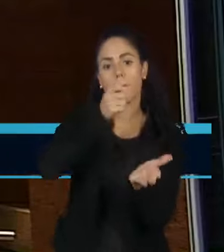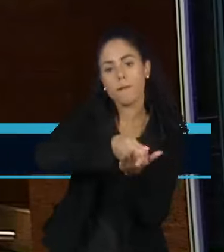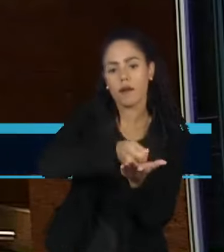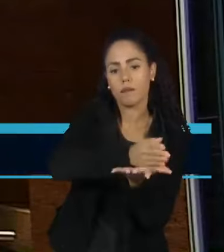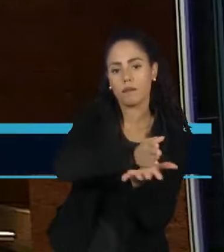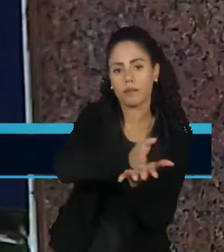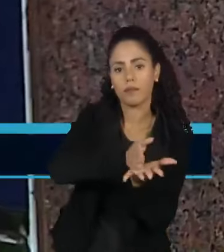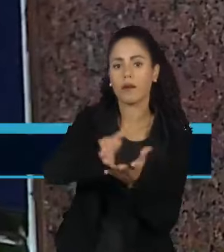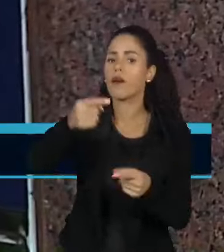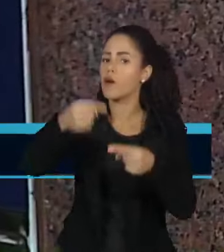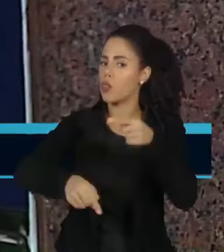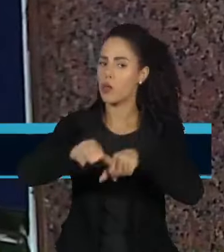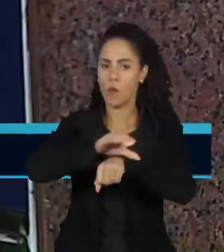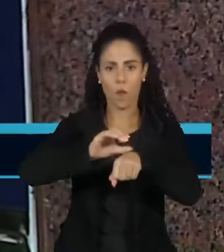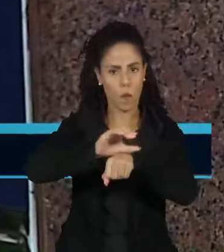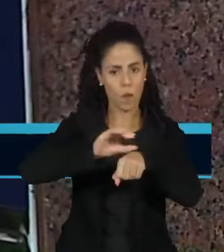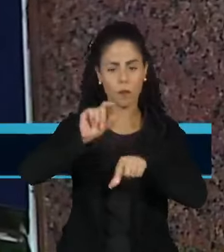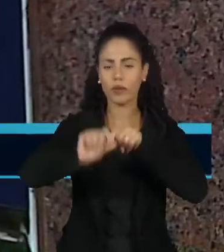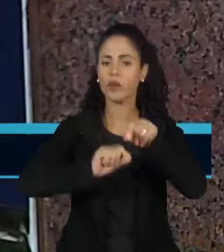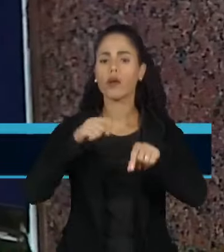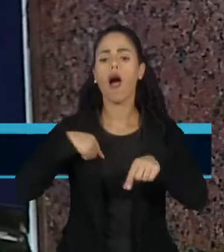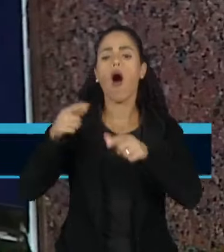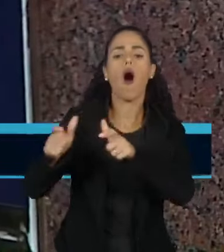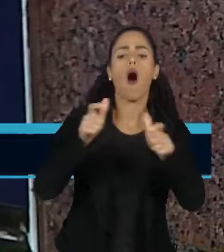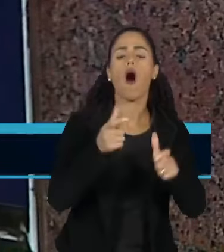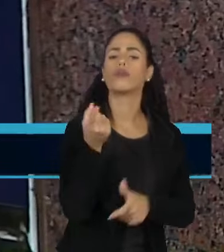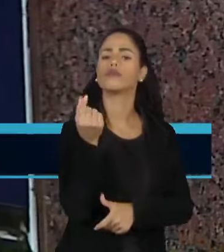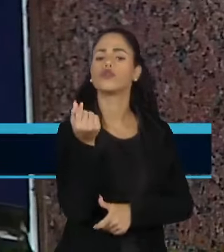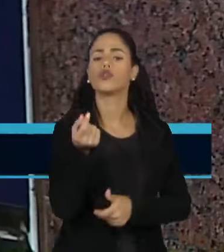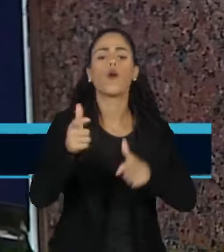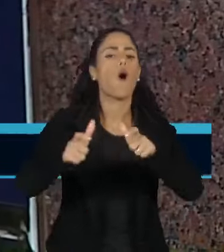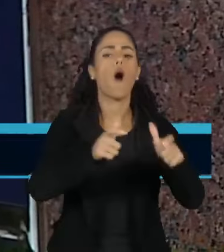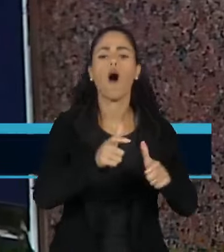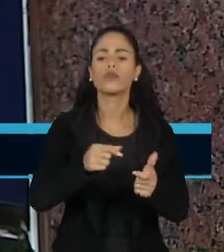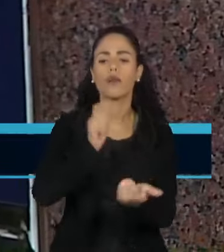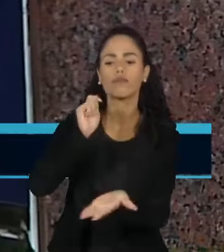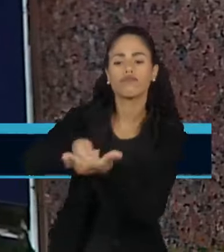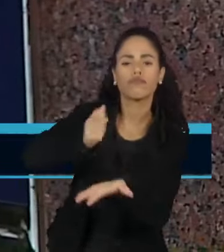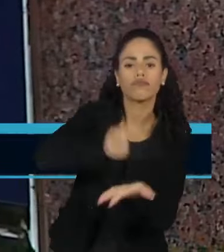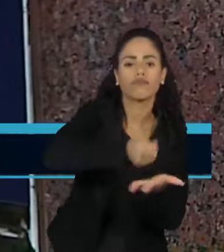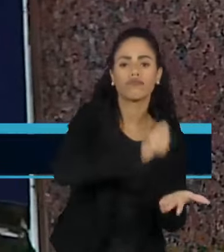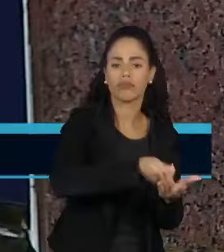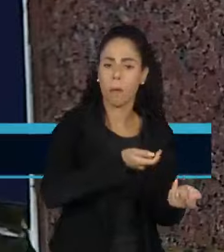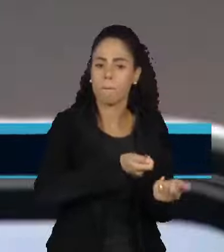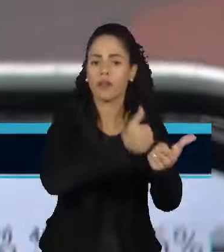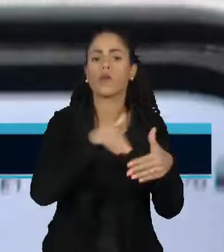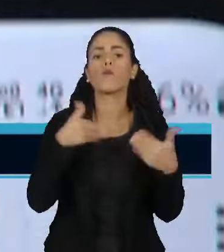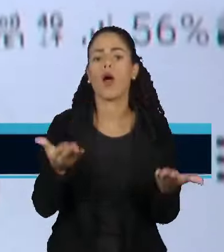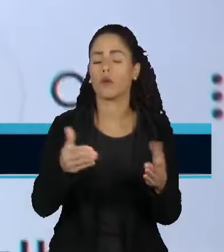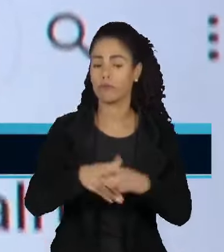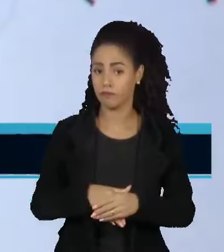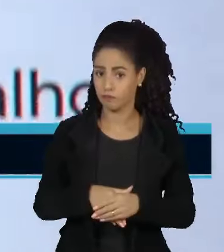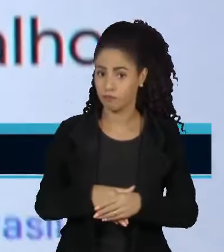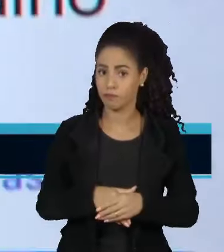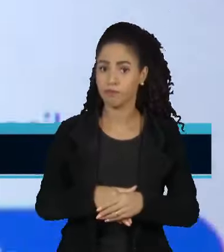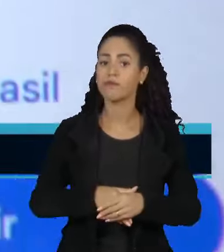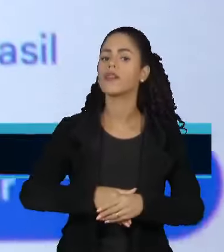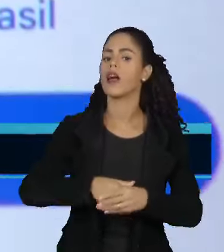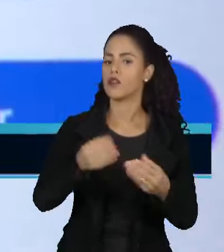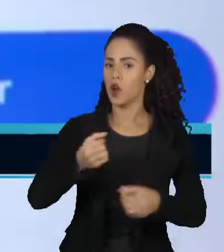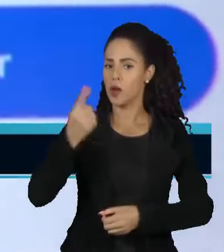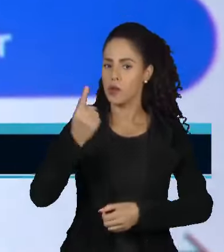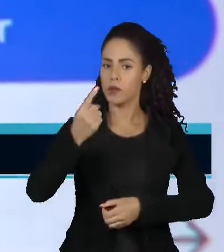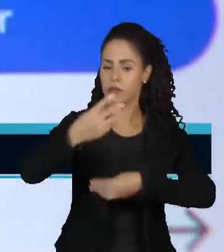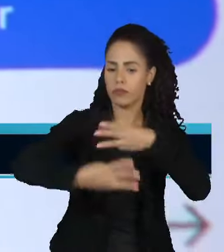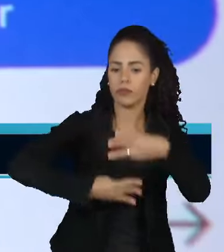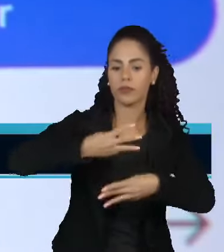inconstitucional ao não prever de onde sairá o recurso para bancar o benefício tributário. Só no primeiro trimestre